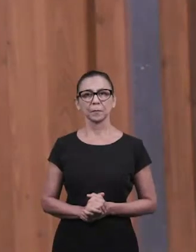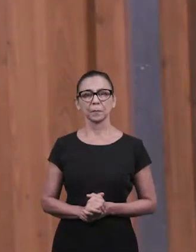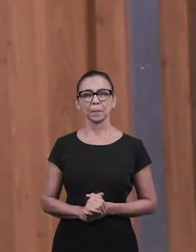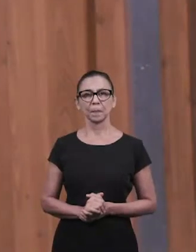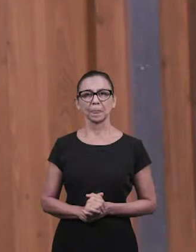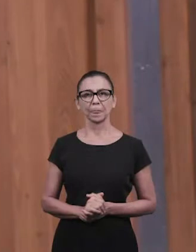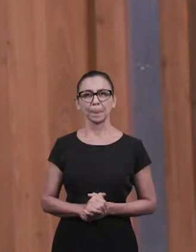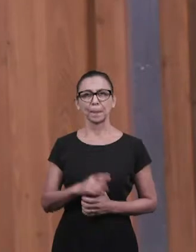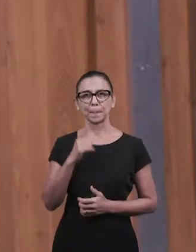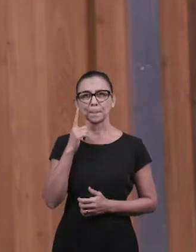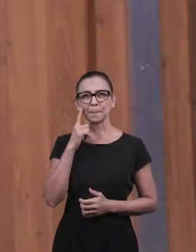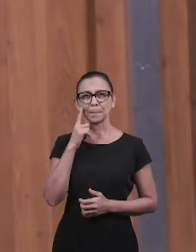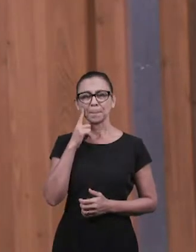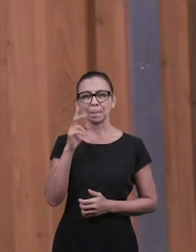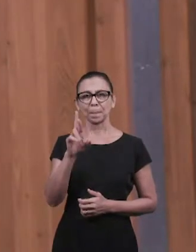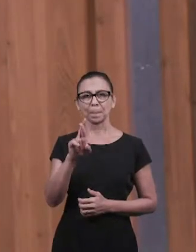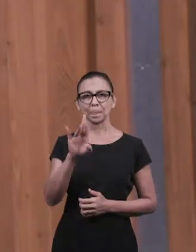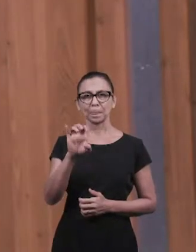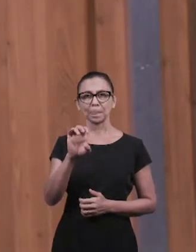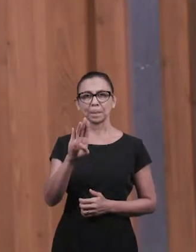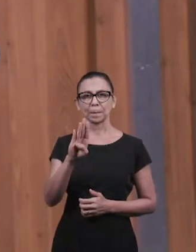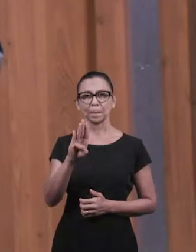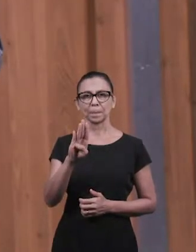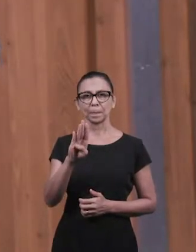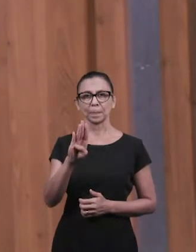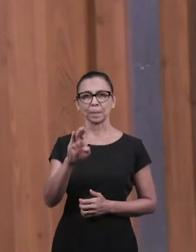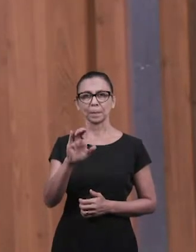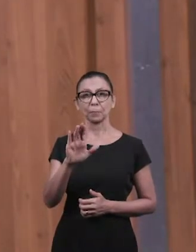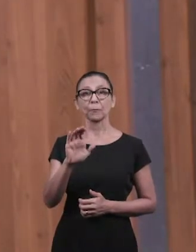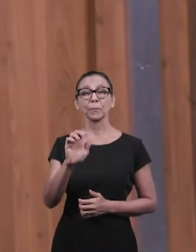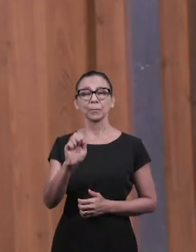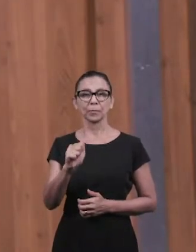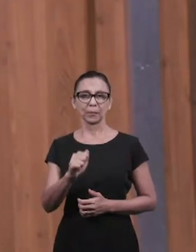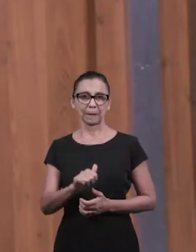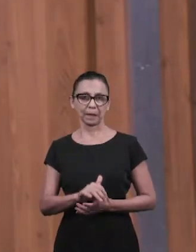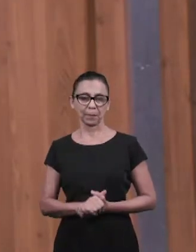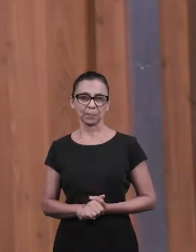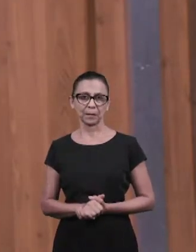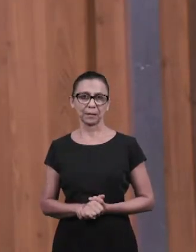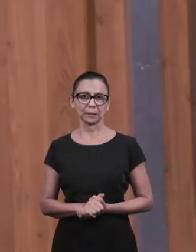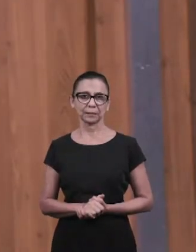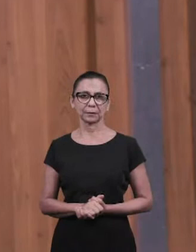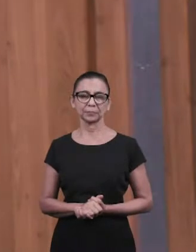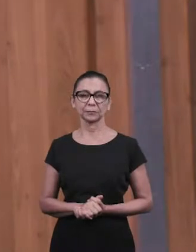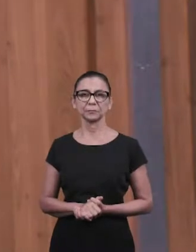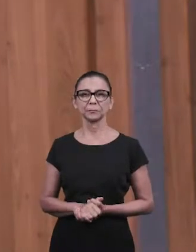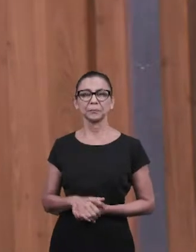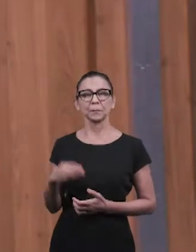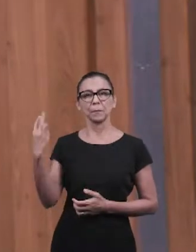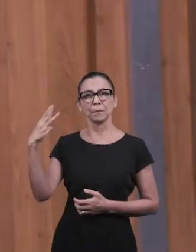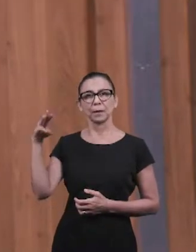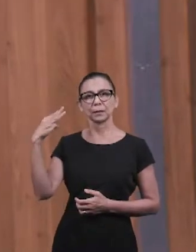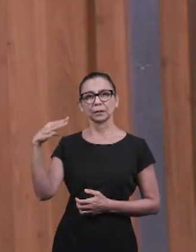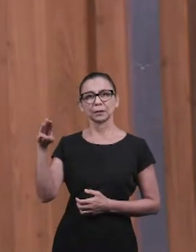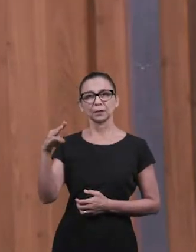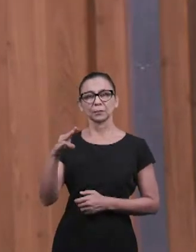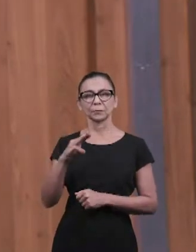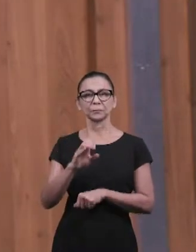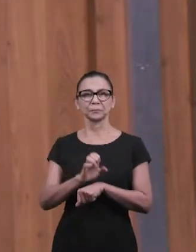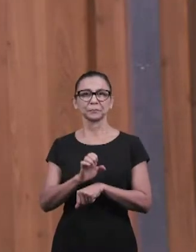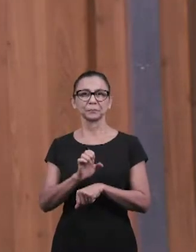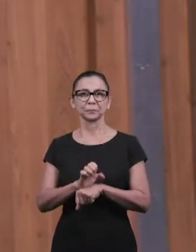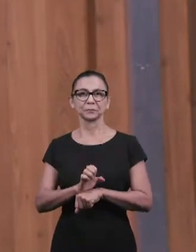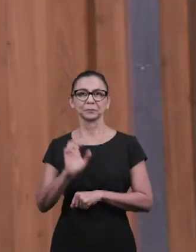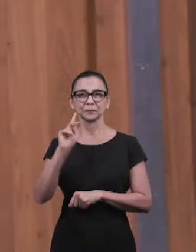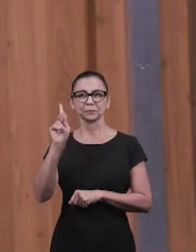oposição ao ensino de Jesus vai ser a nossa irmã Rebeca, ela é do grupo de jovens da igreja em São Luís, na capital